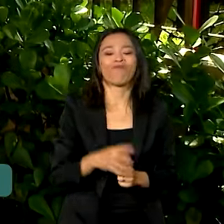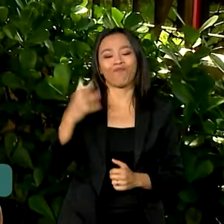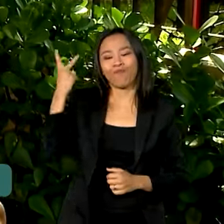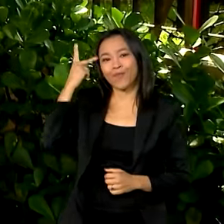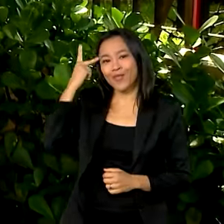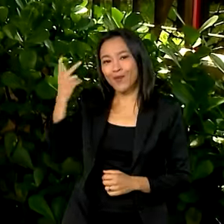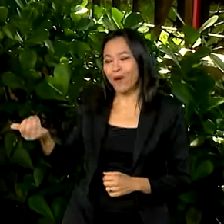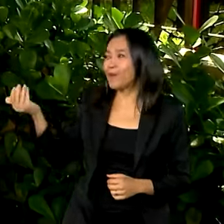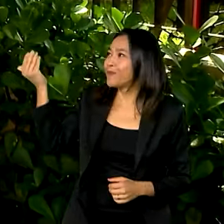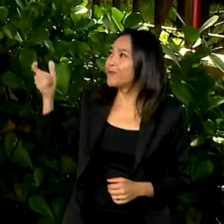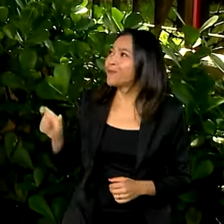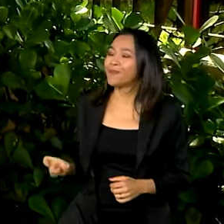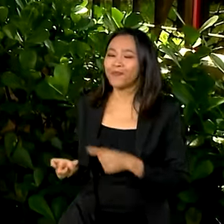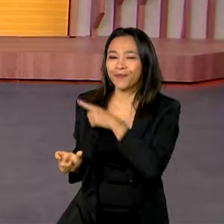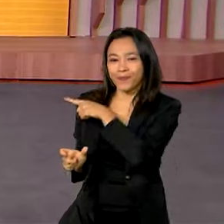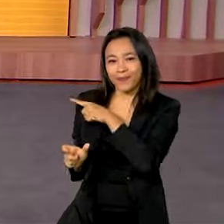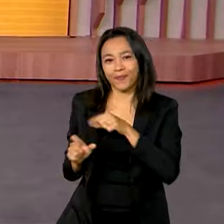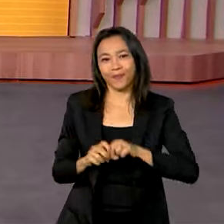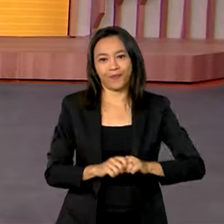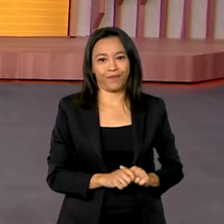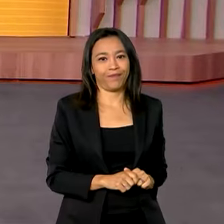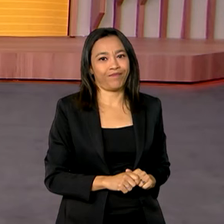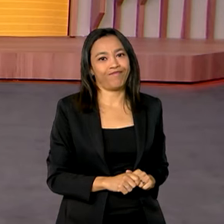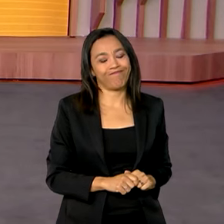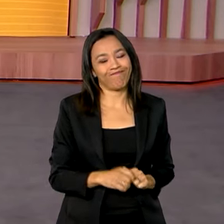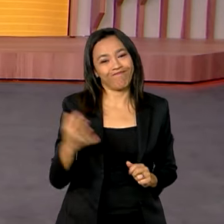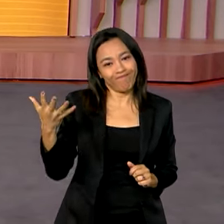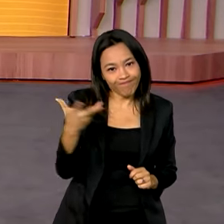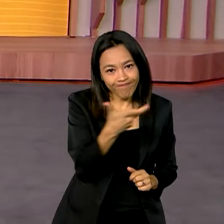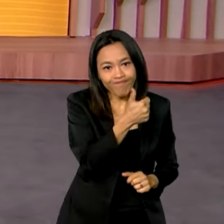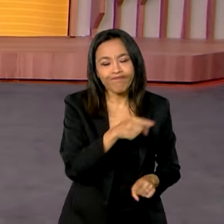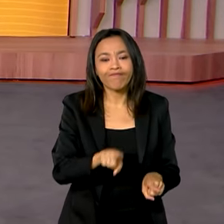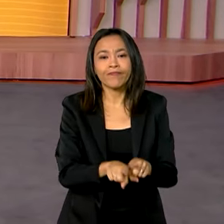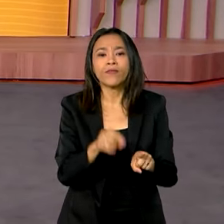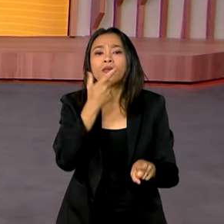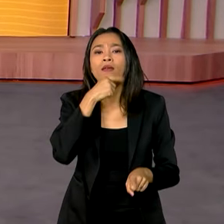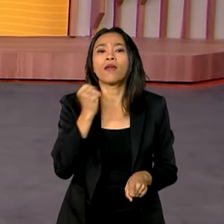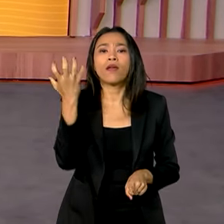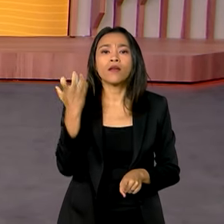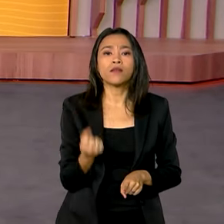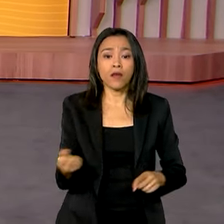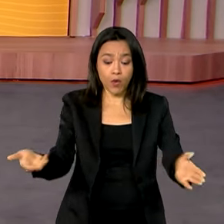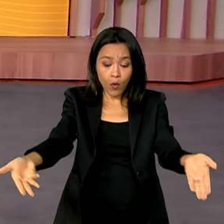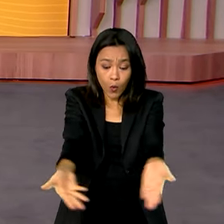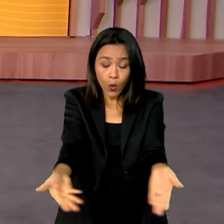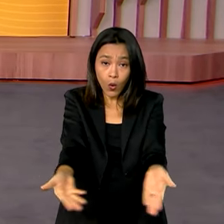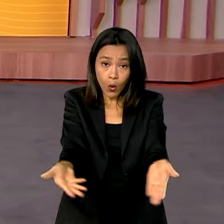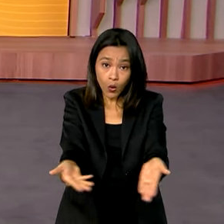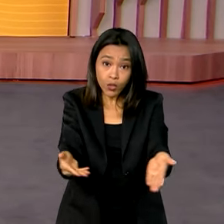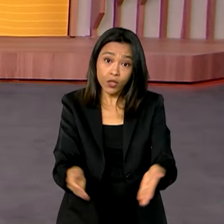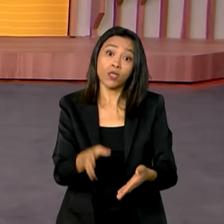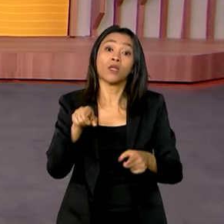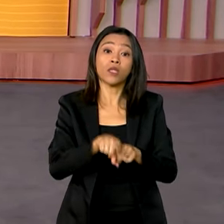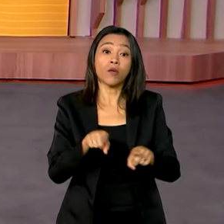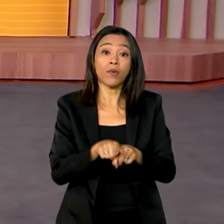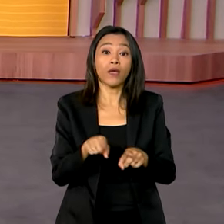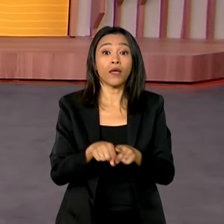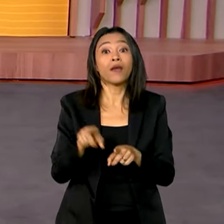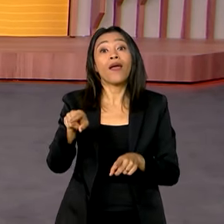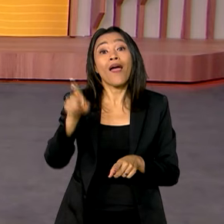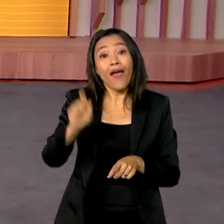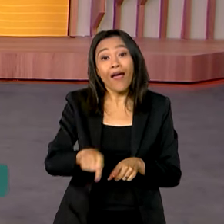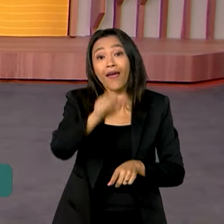Paulo, Adriana Natale. Maravilha. também quem vai receber a partir de hoje o benefício de novembro são os